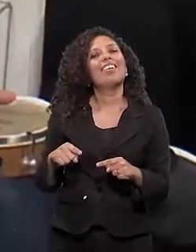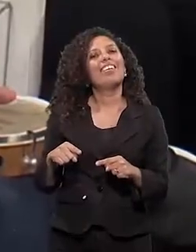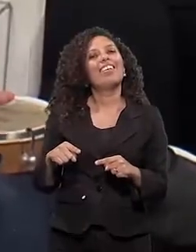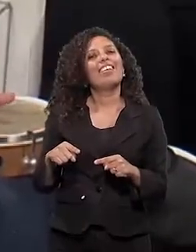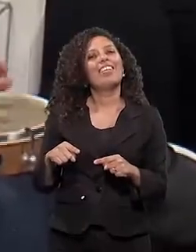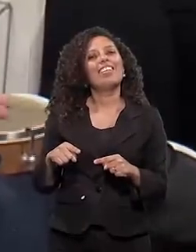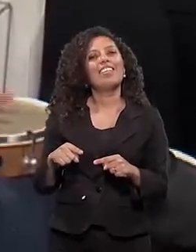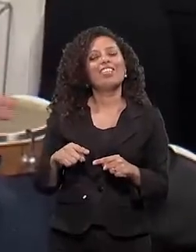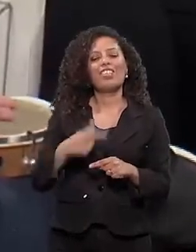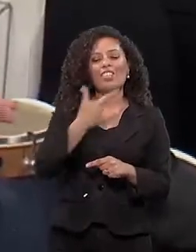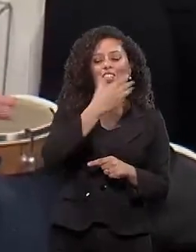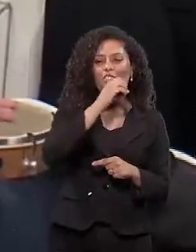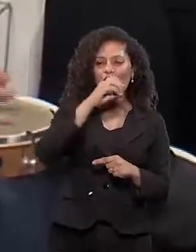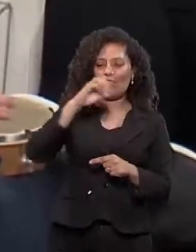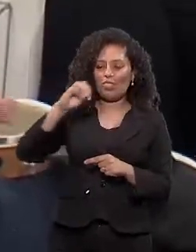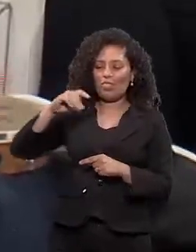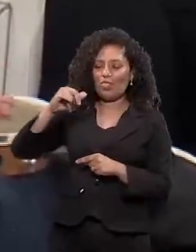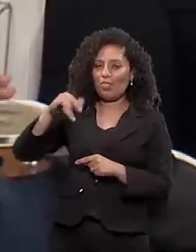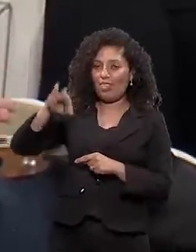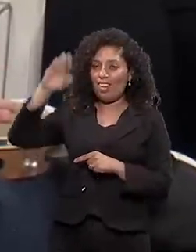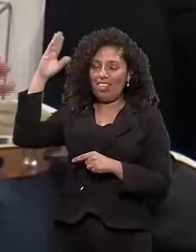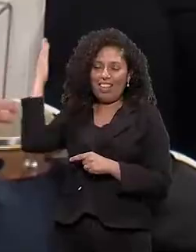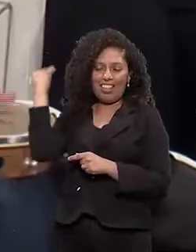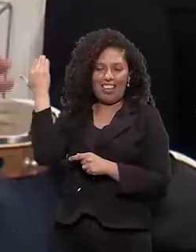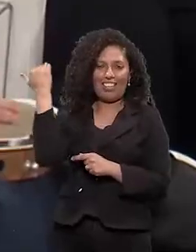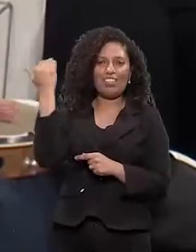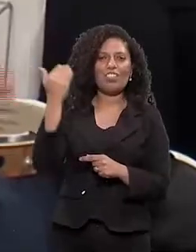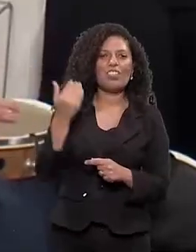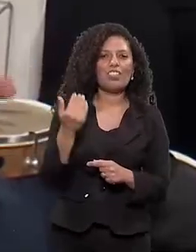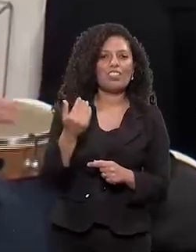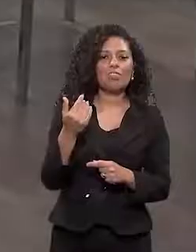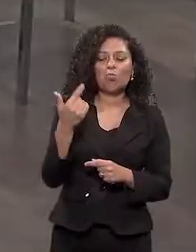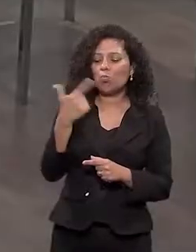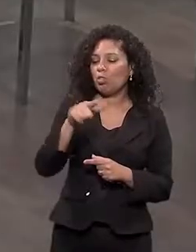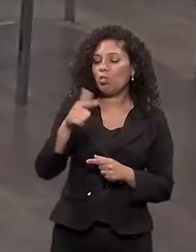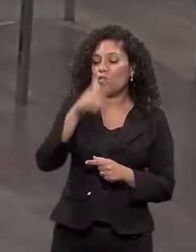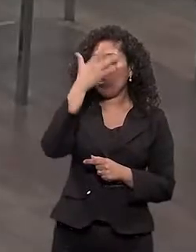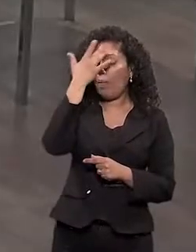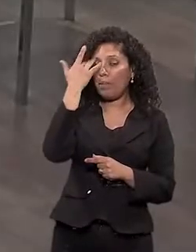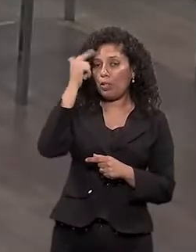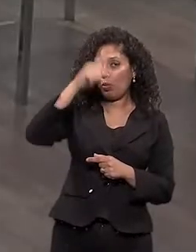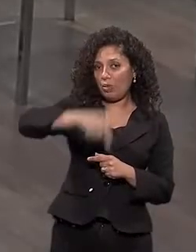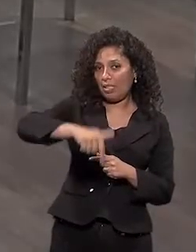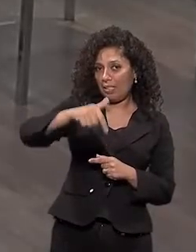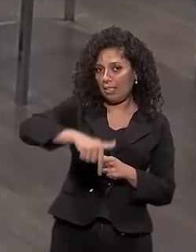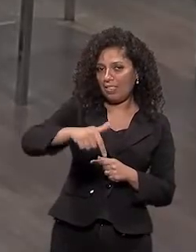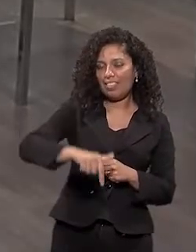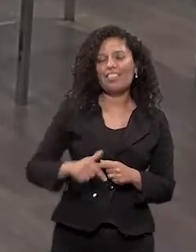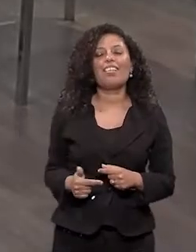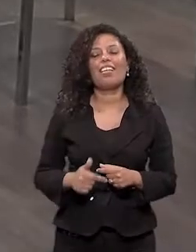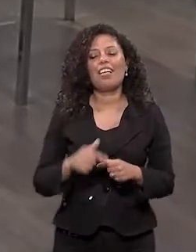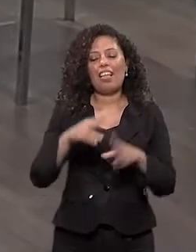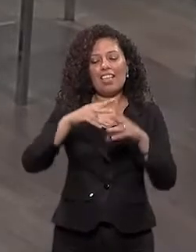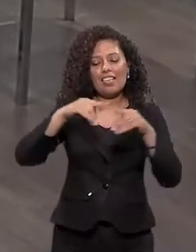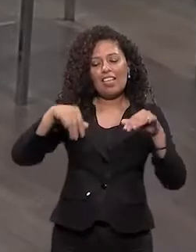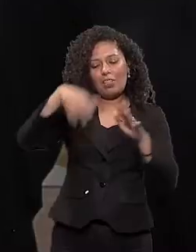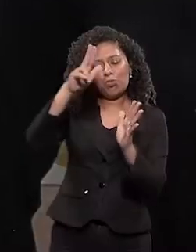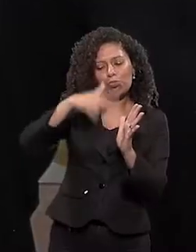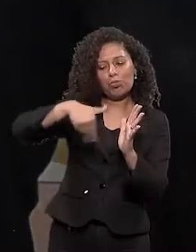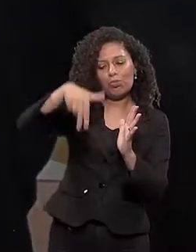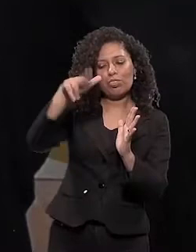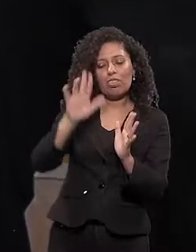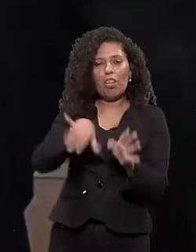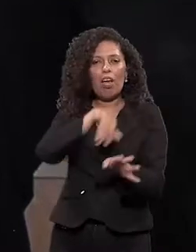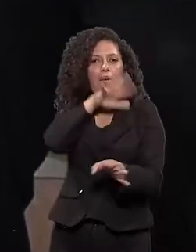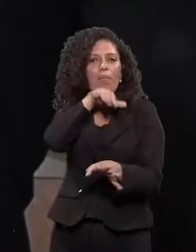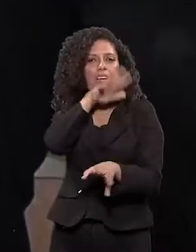Há 200 milhões de anos atrás Ainda não haviam seres racionais A terra era habitada